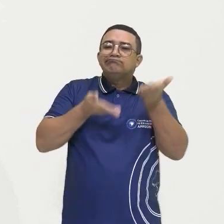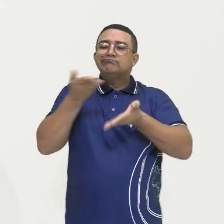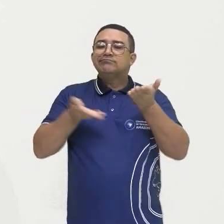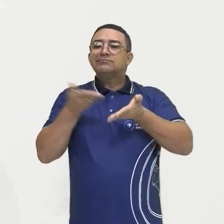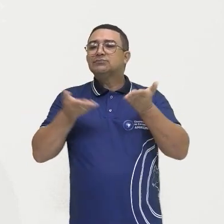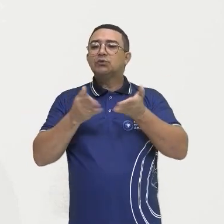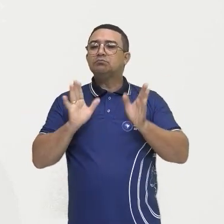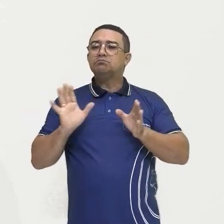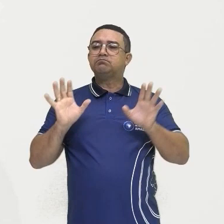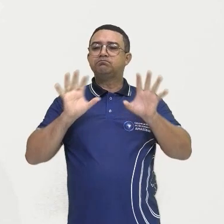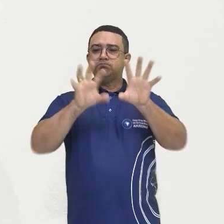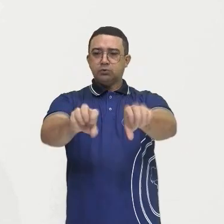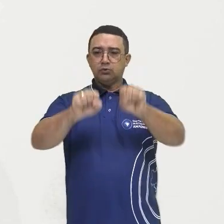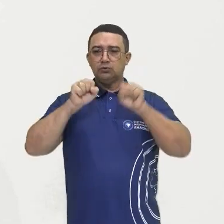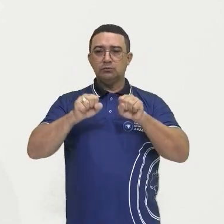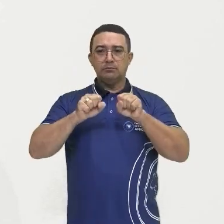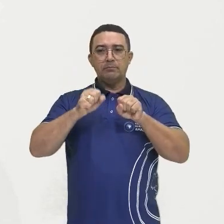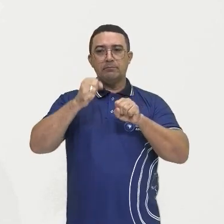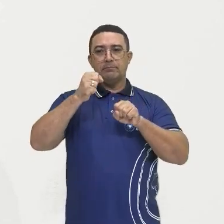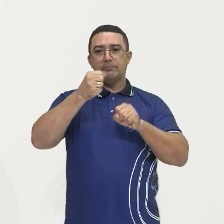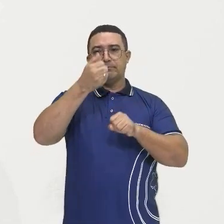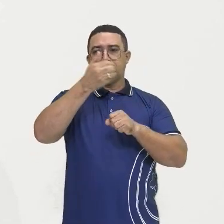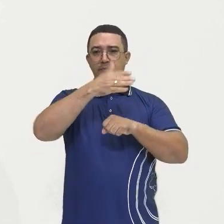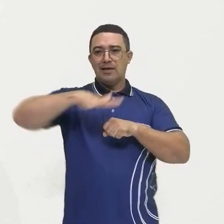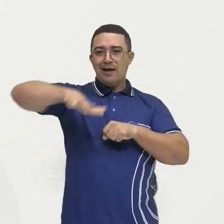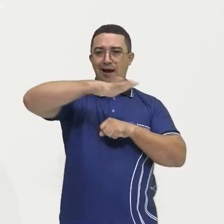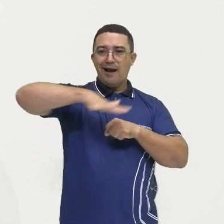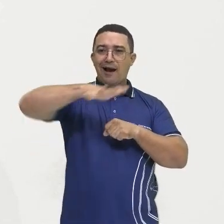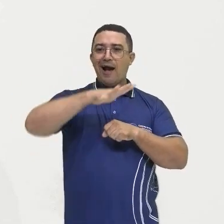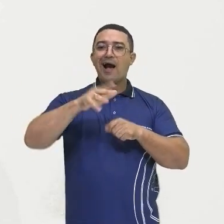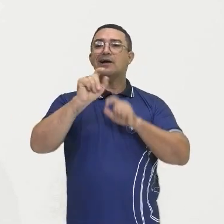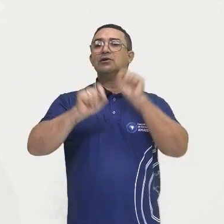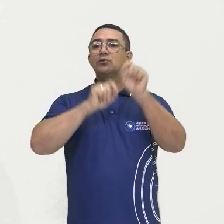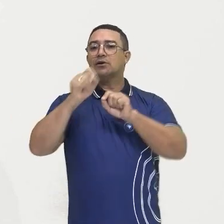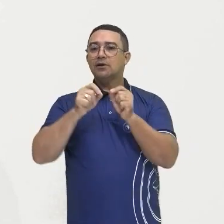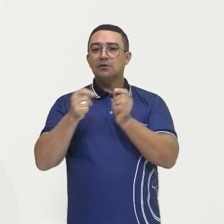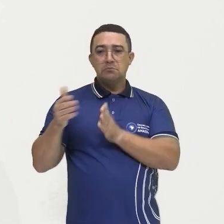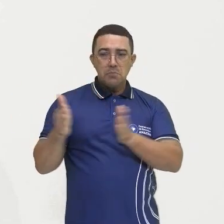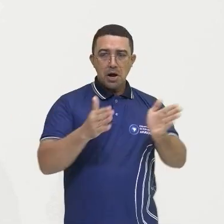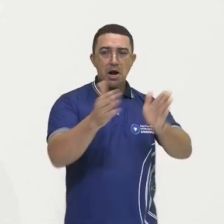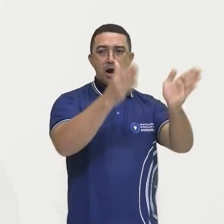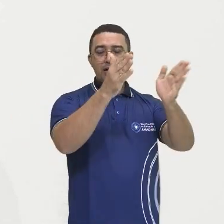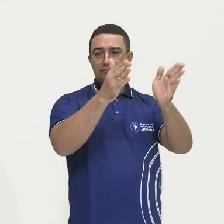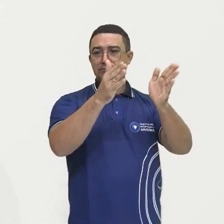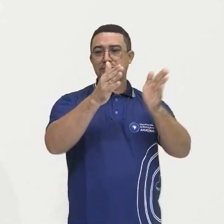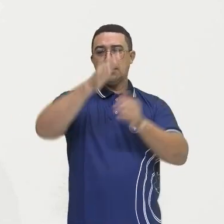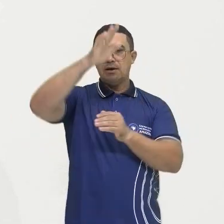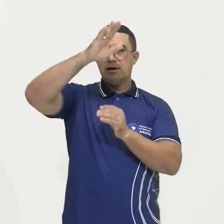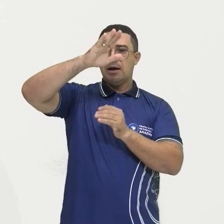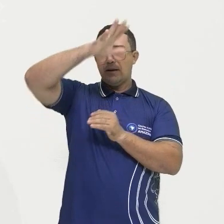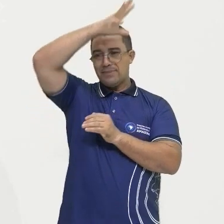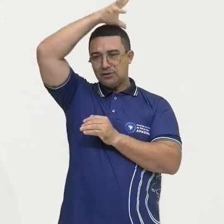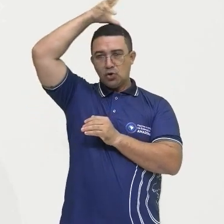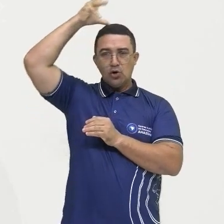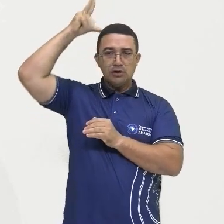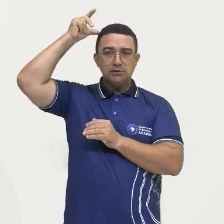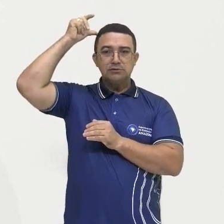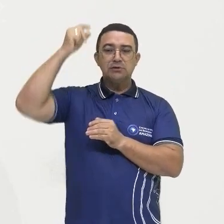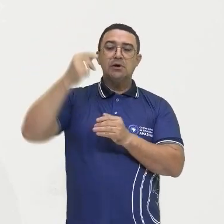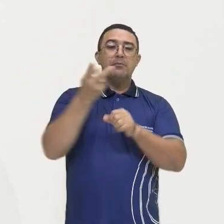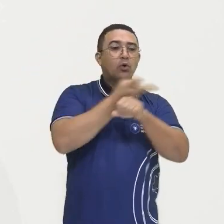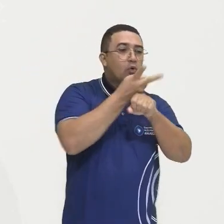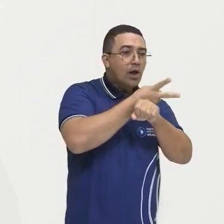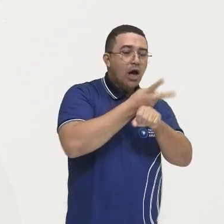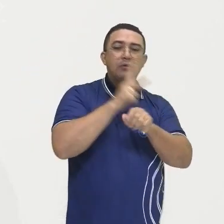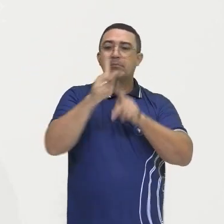escala ao longo do extenso corredor da Transamazônica, em busca de povoar, de atrair